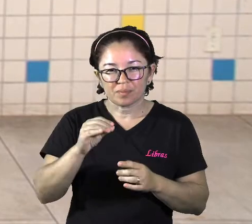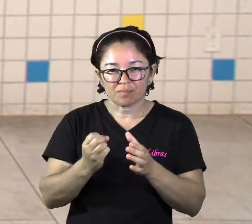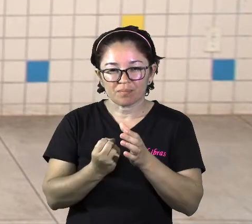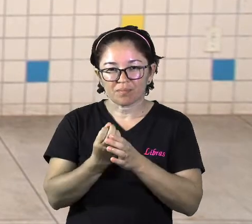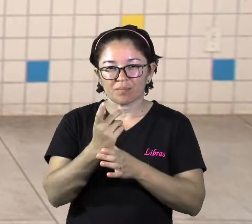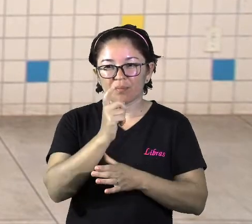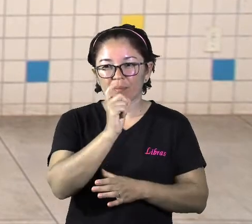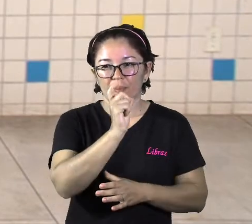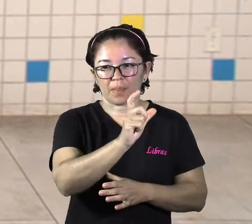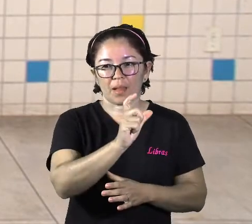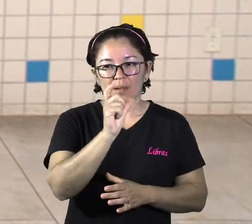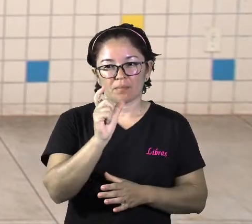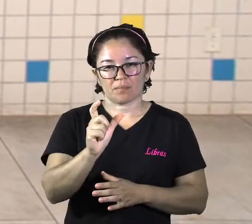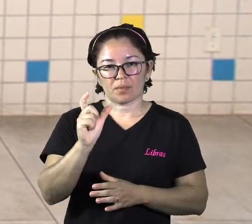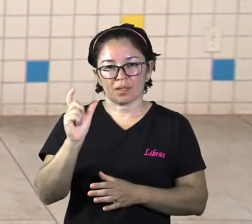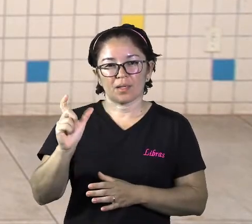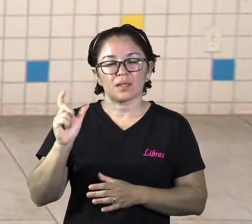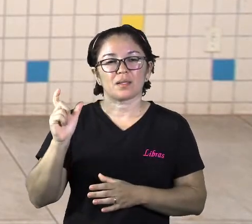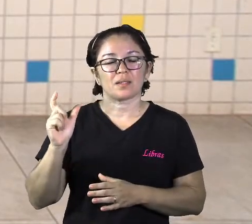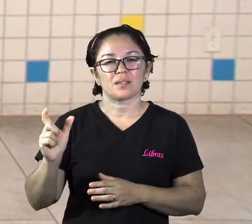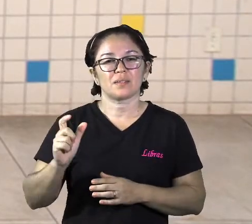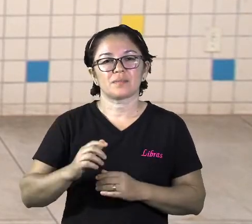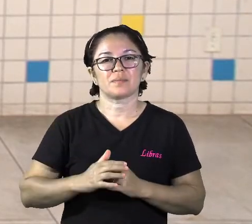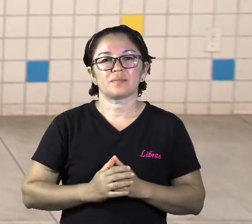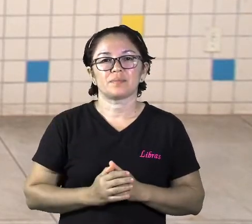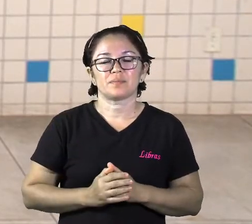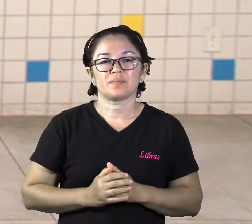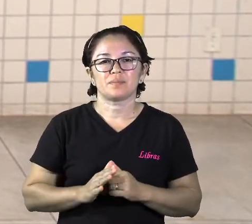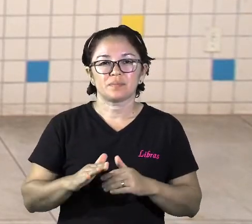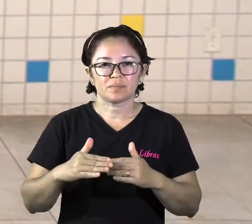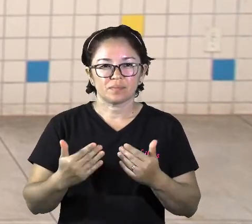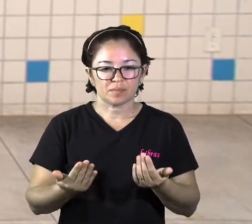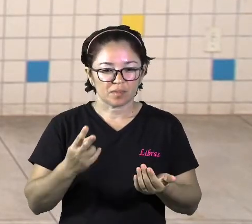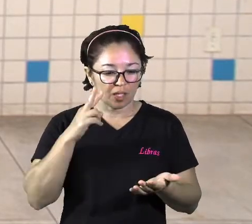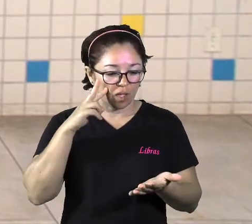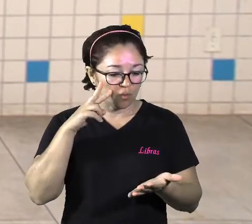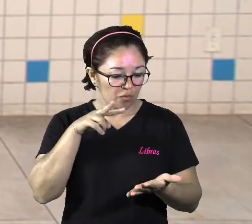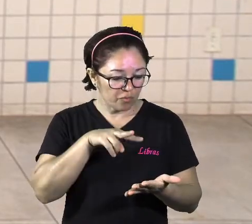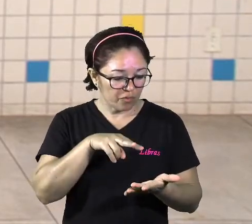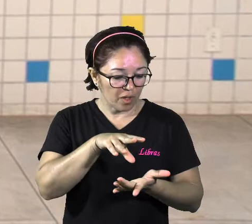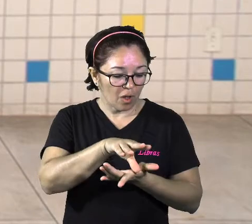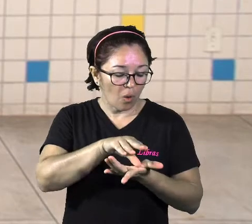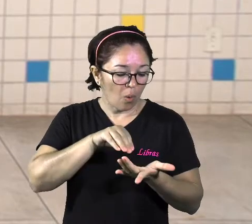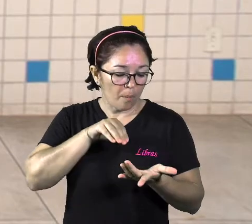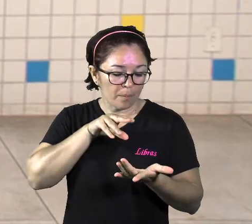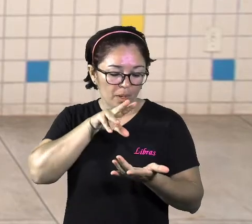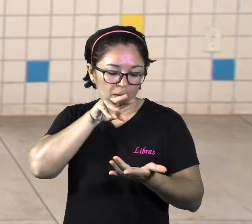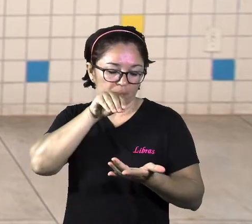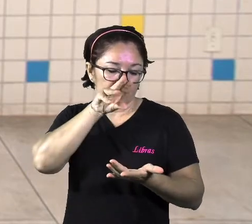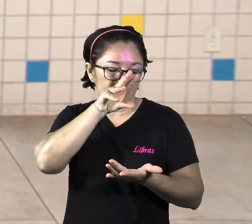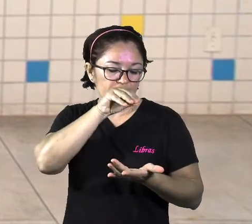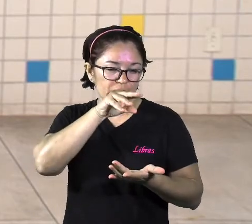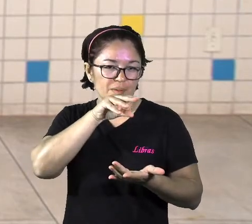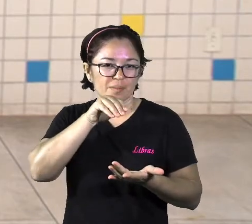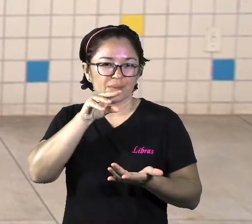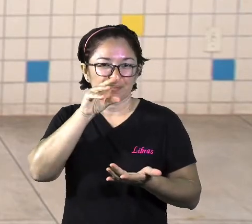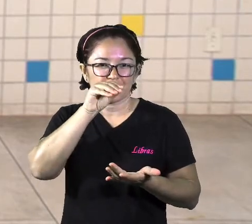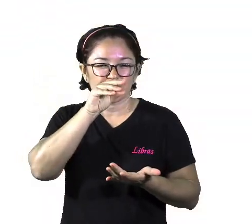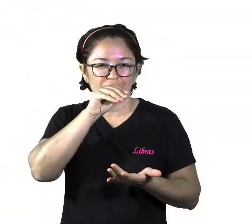combinação desses sinais que representavam os sons e agora não representavam mais os objetos em si, ok?